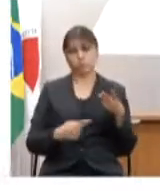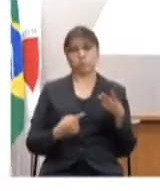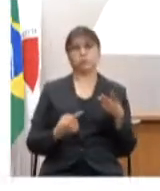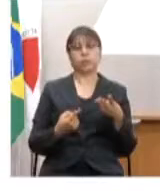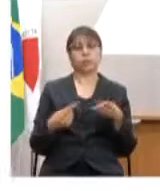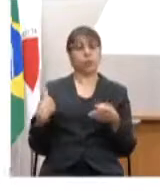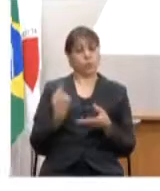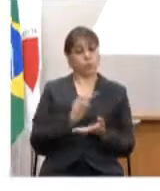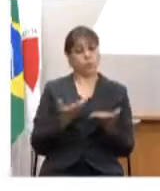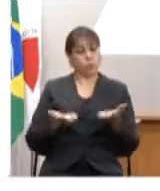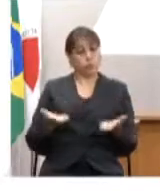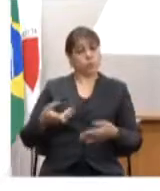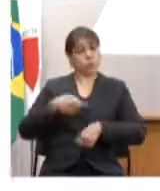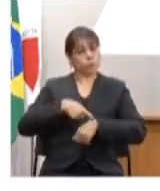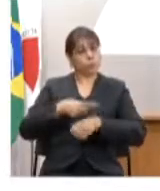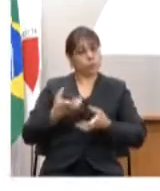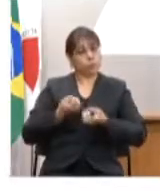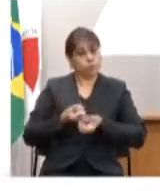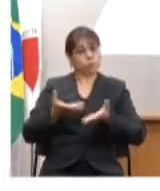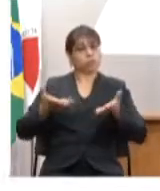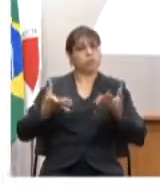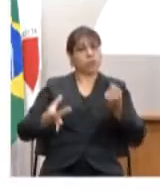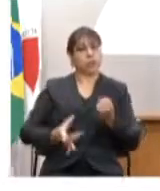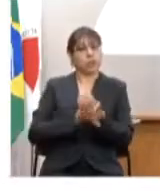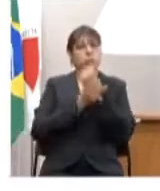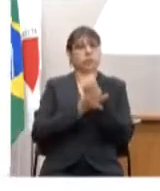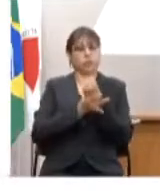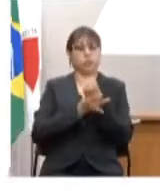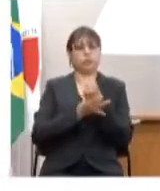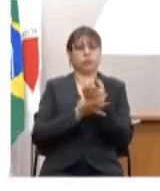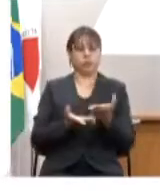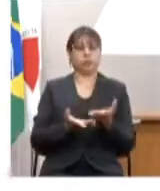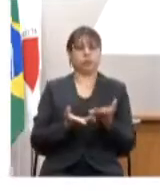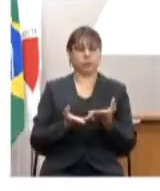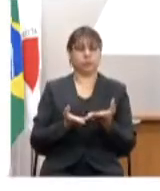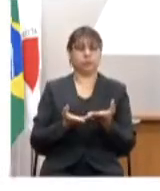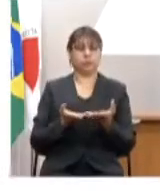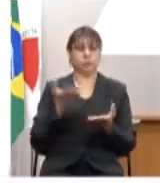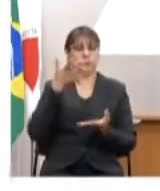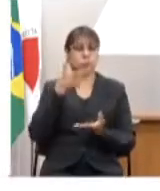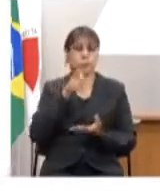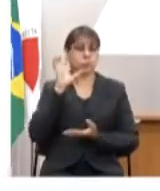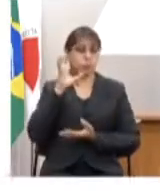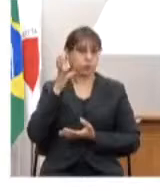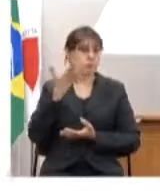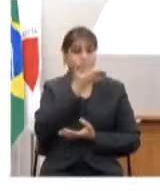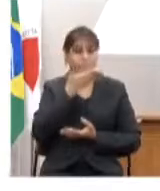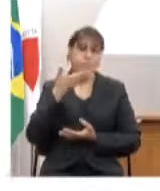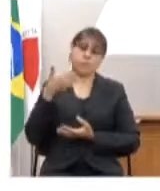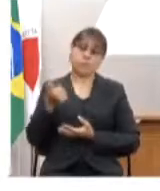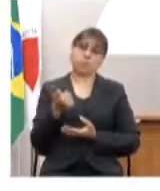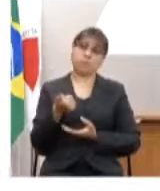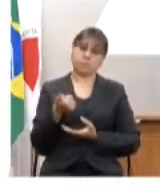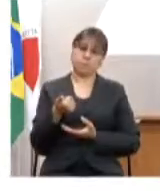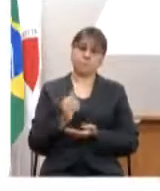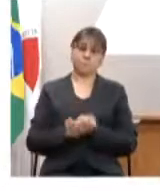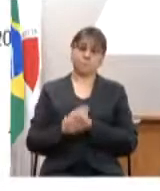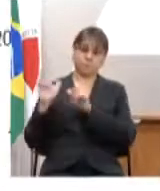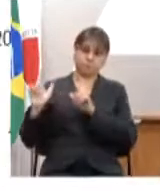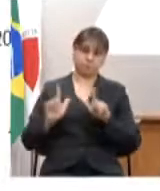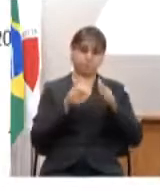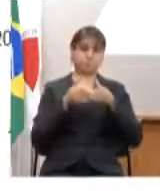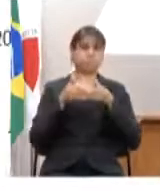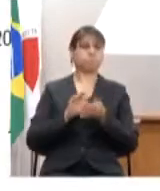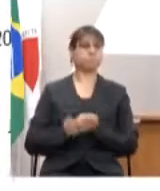segurança para que as ações e atitudes sejam tomadas da melhor forma possível pode passar